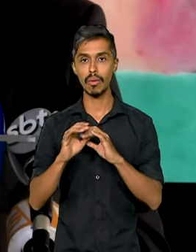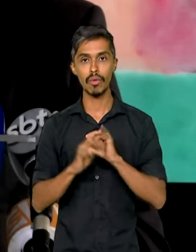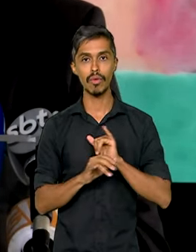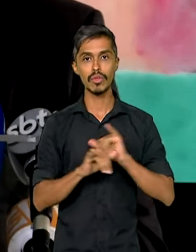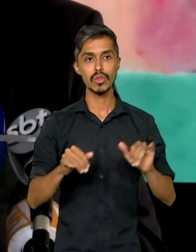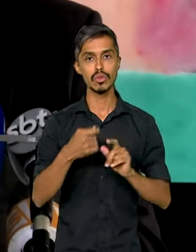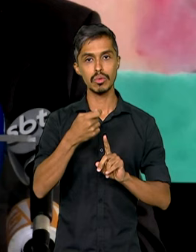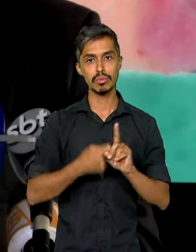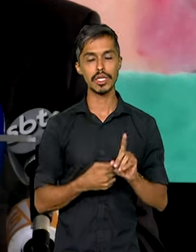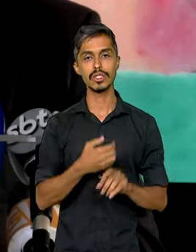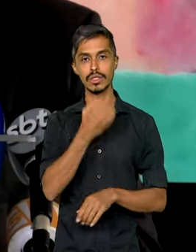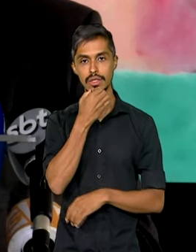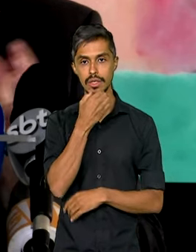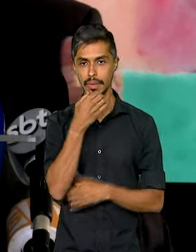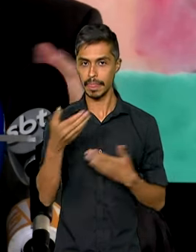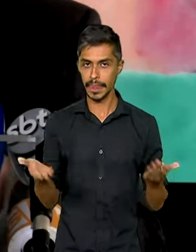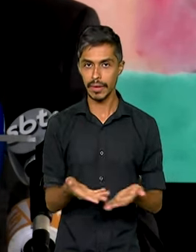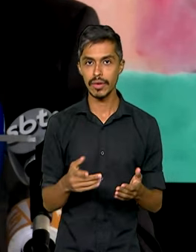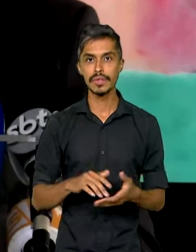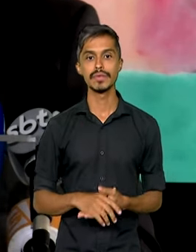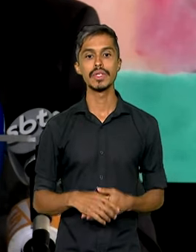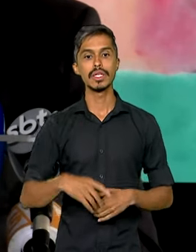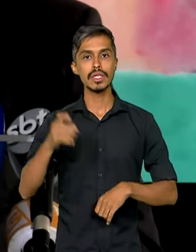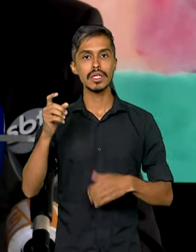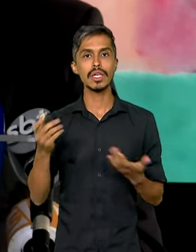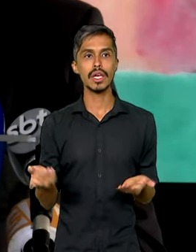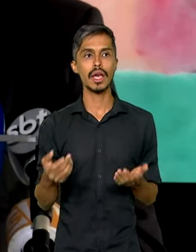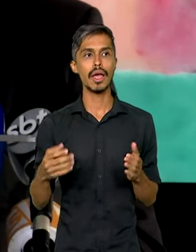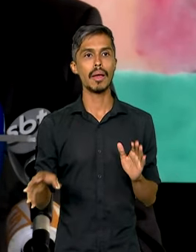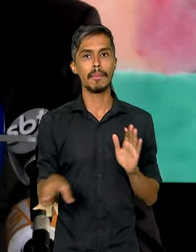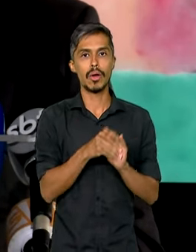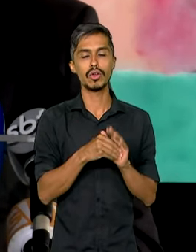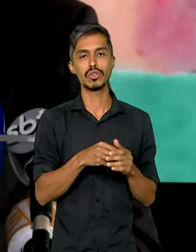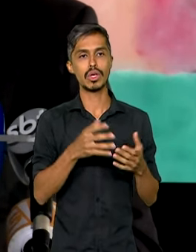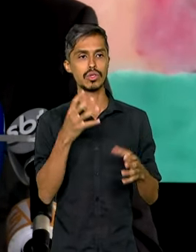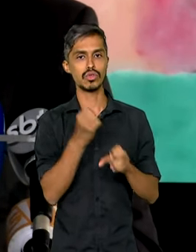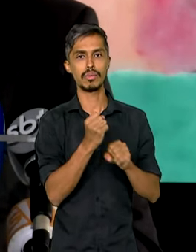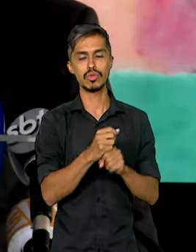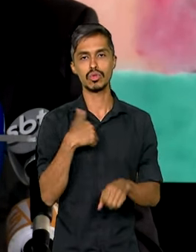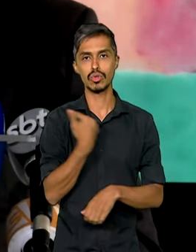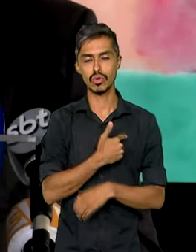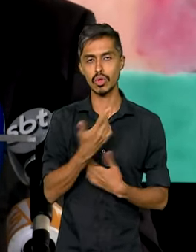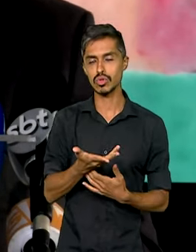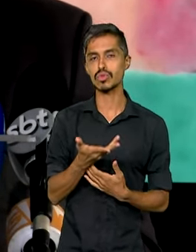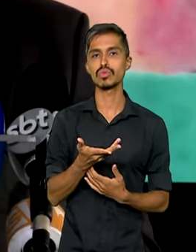mês de dezembro e que fazem parte do balanço do primeiro ano do nosso governo.